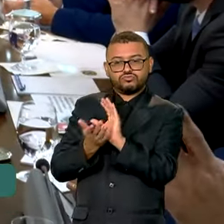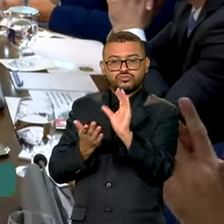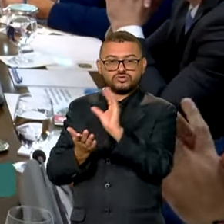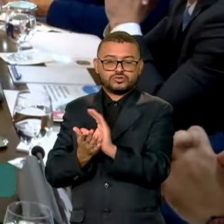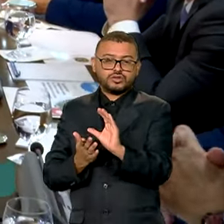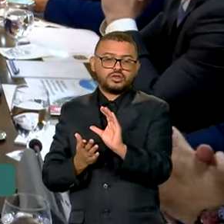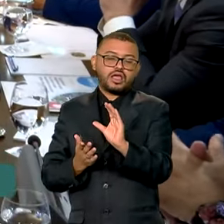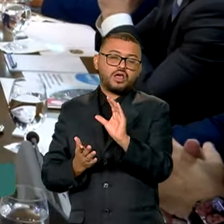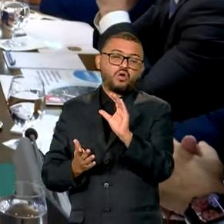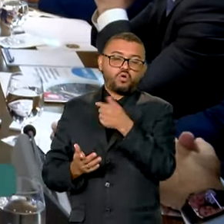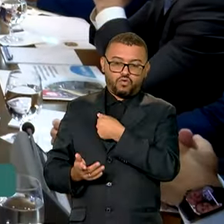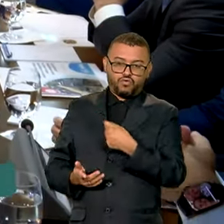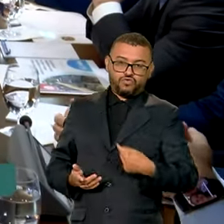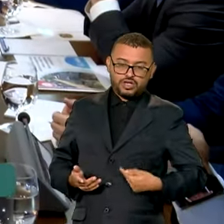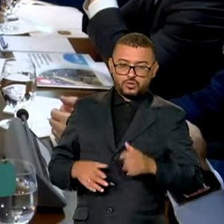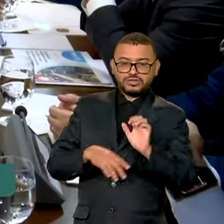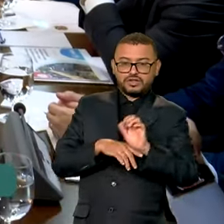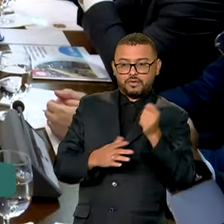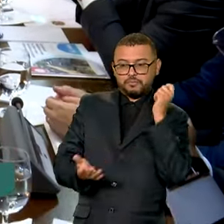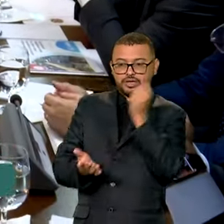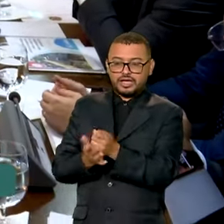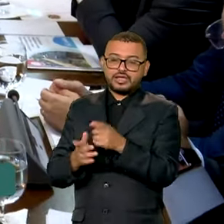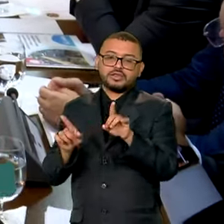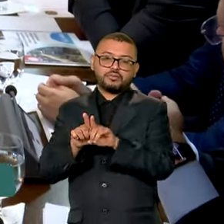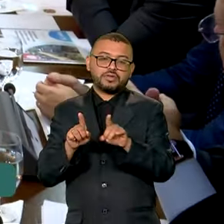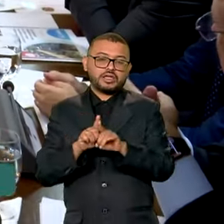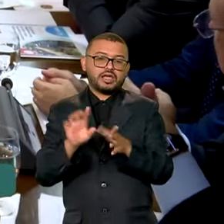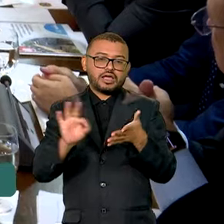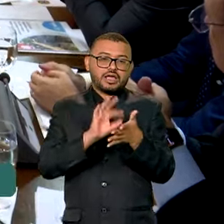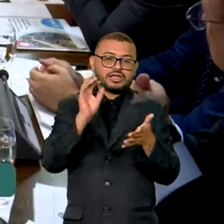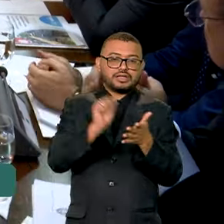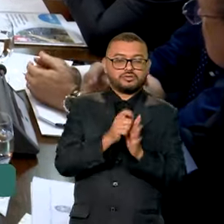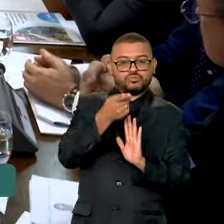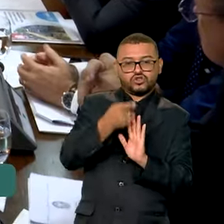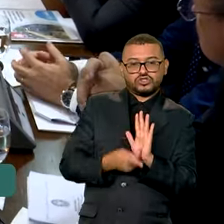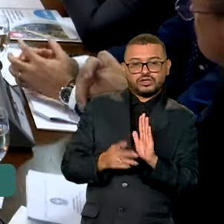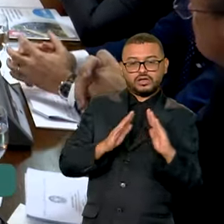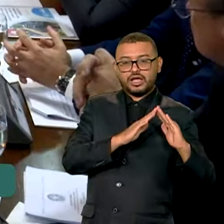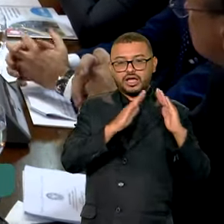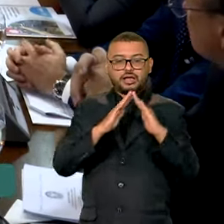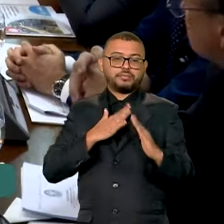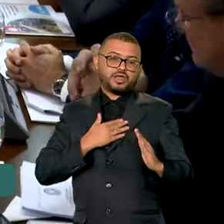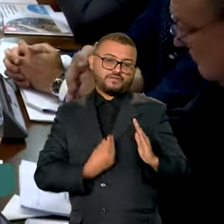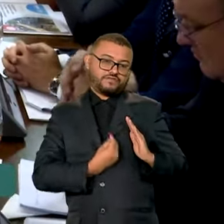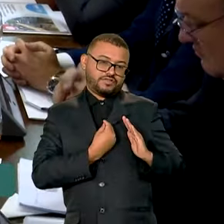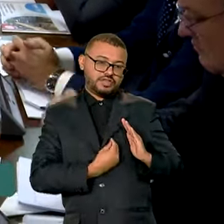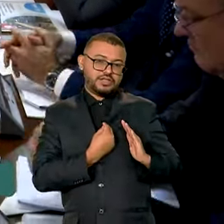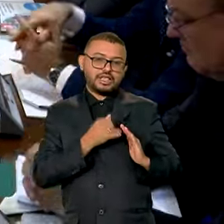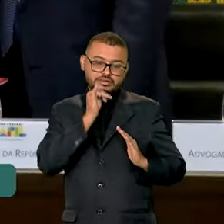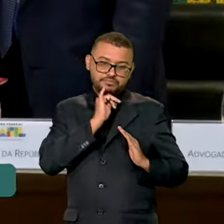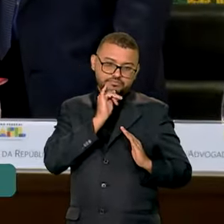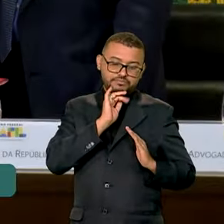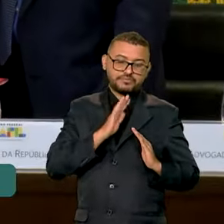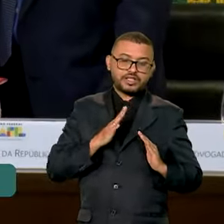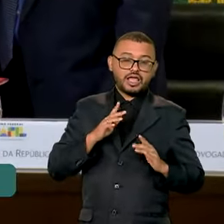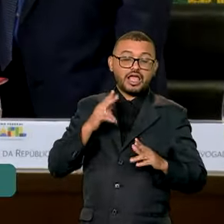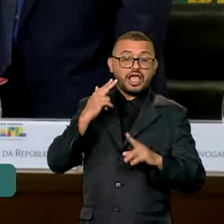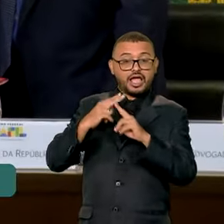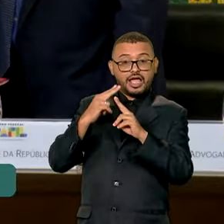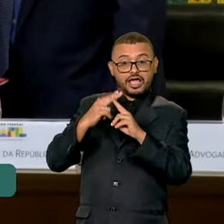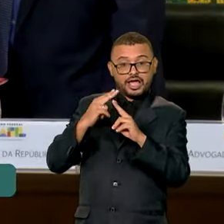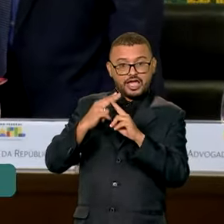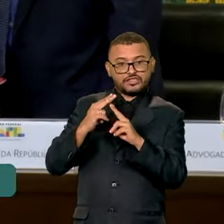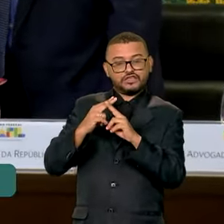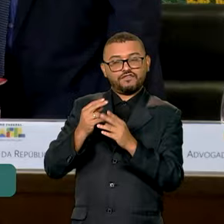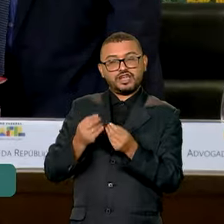moradia por parte do governo do estado e também vão ser incluídas em programas habitacionais como Minha Casa Minha Vida. A Caixa Econômica